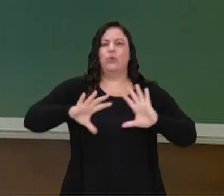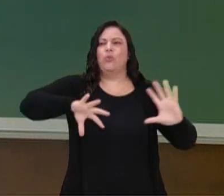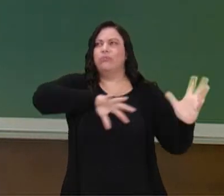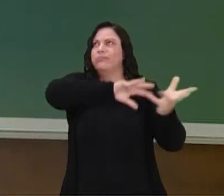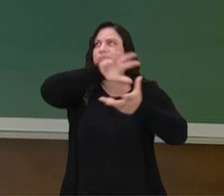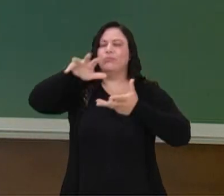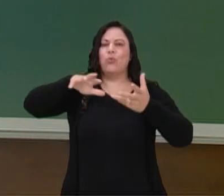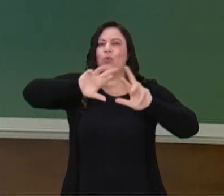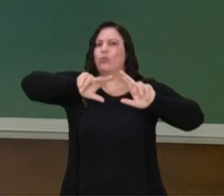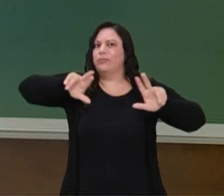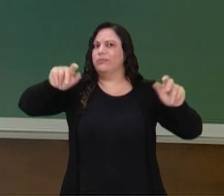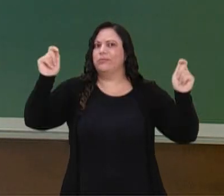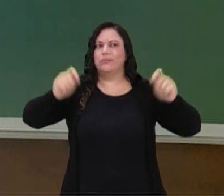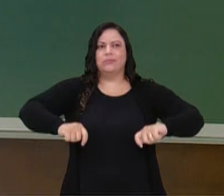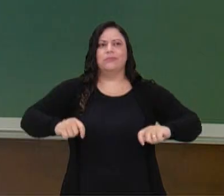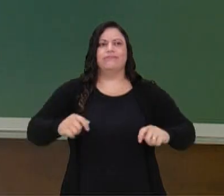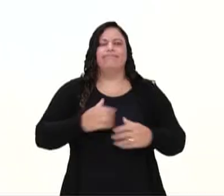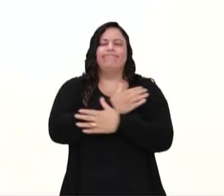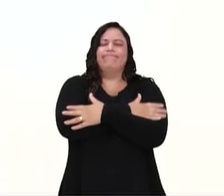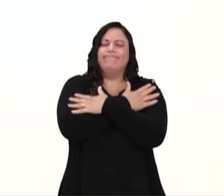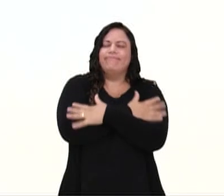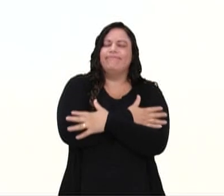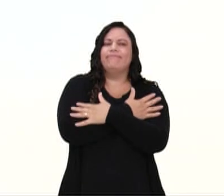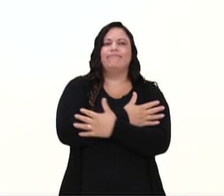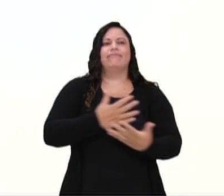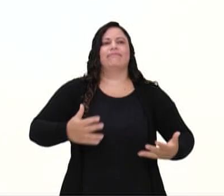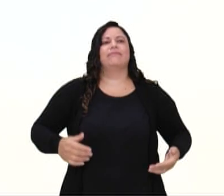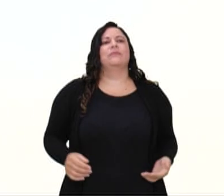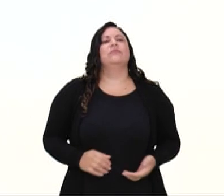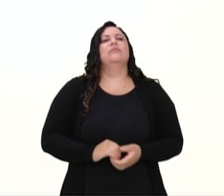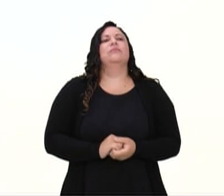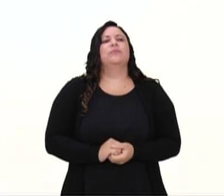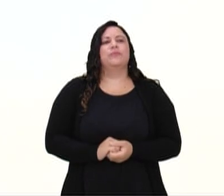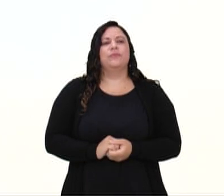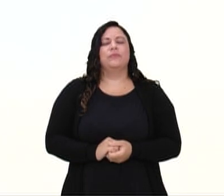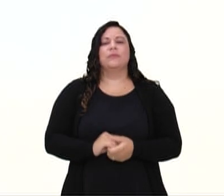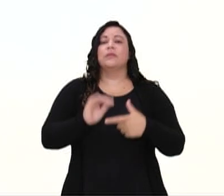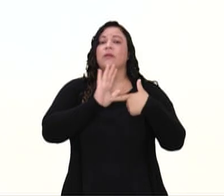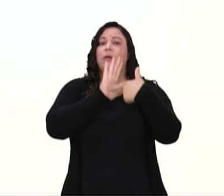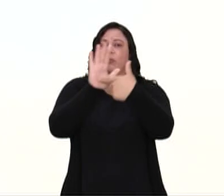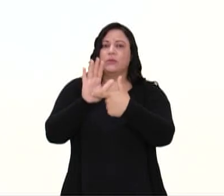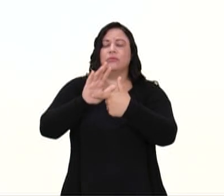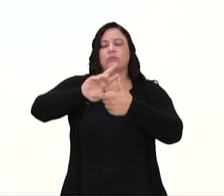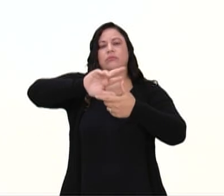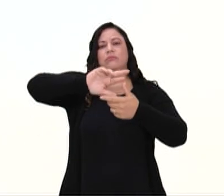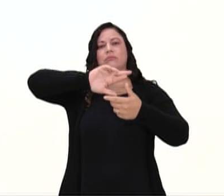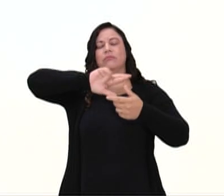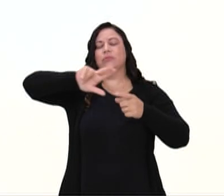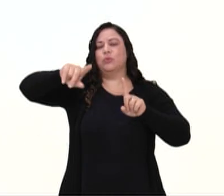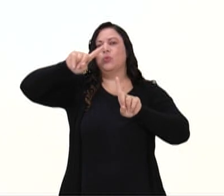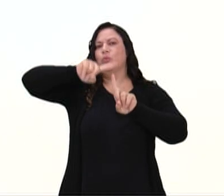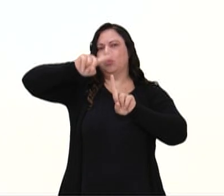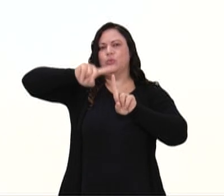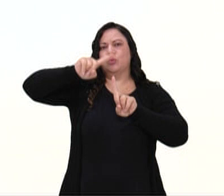as pessoas. E aqui, eu apresentei um pouquinho das versões do forró.